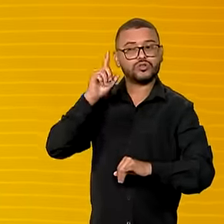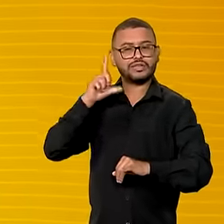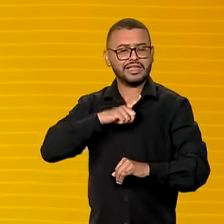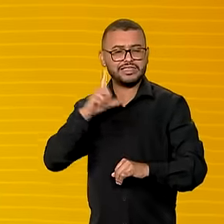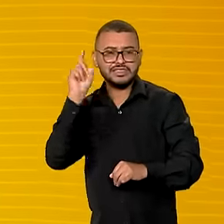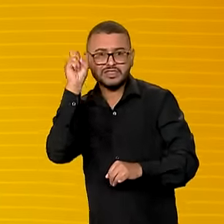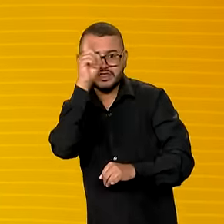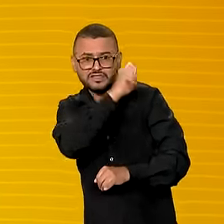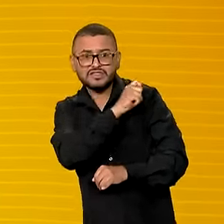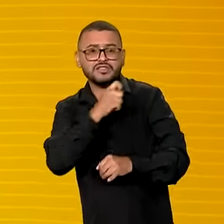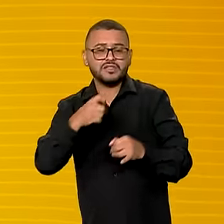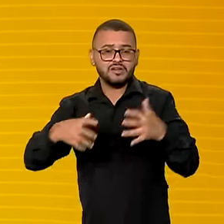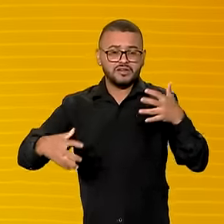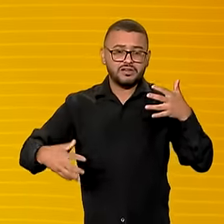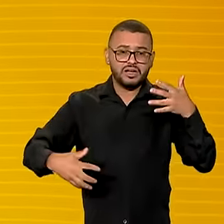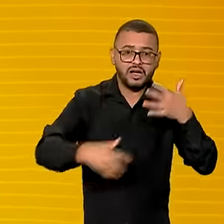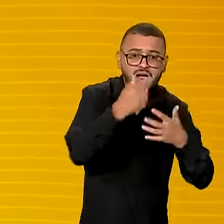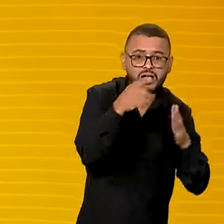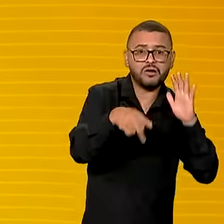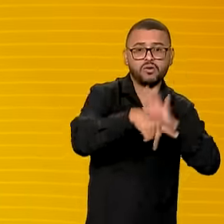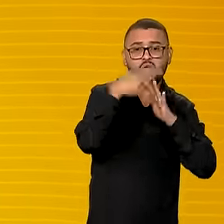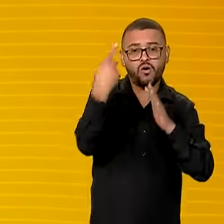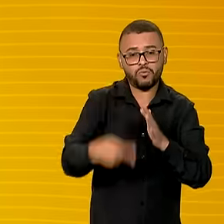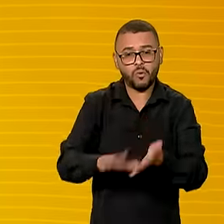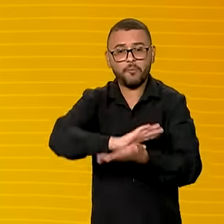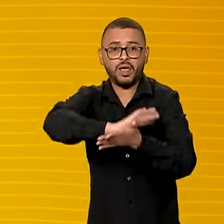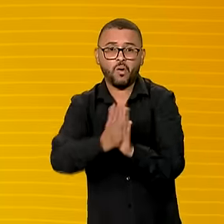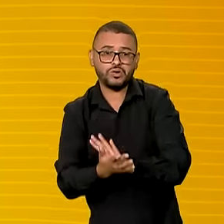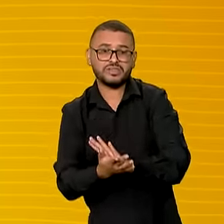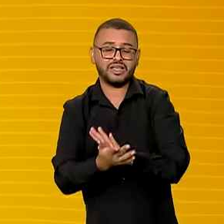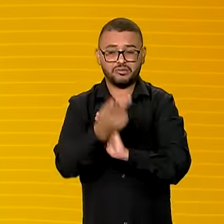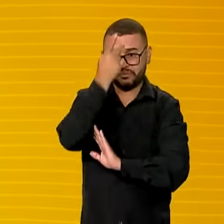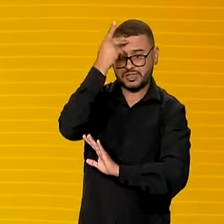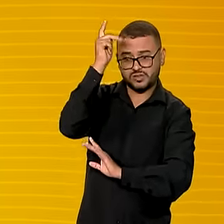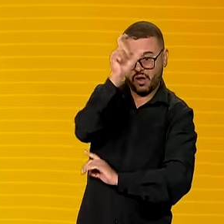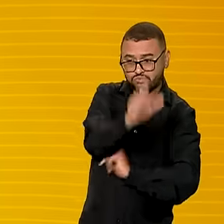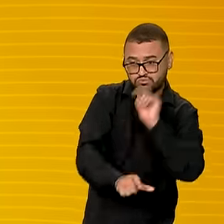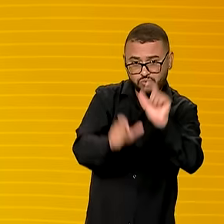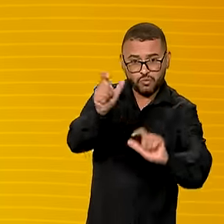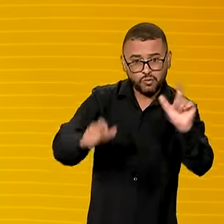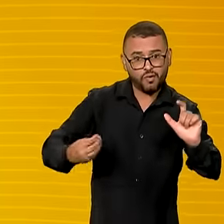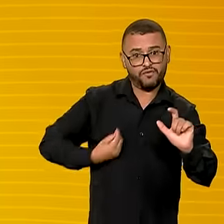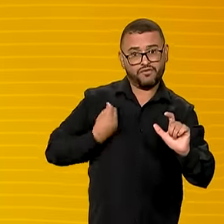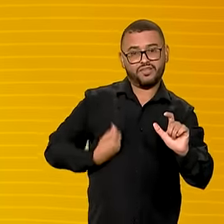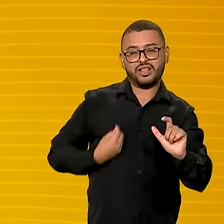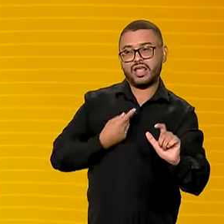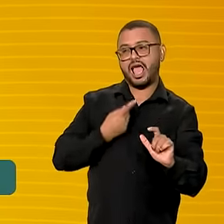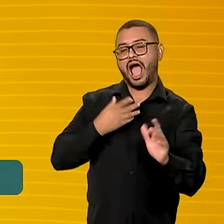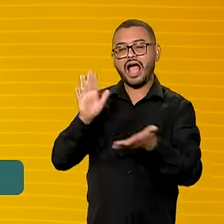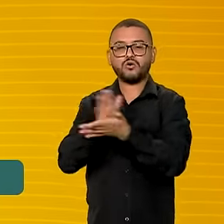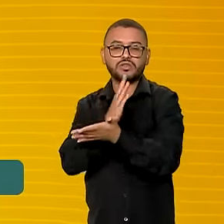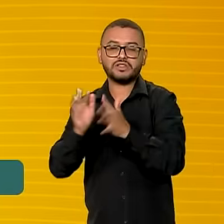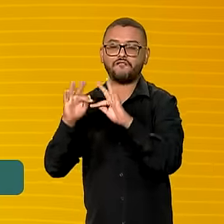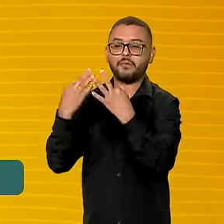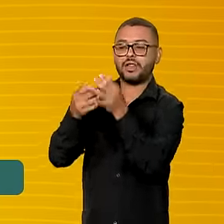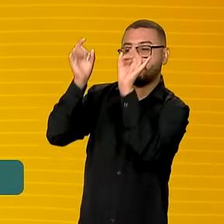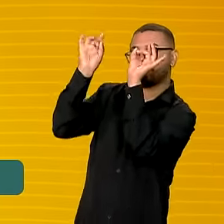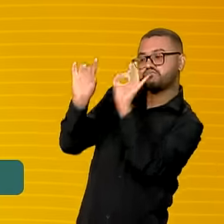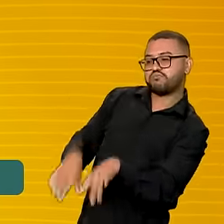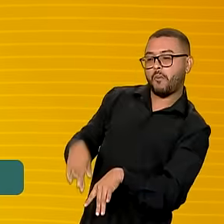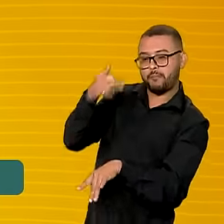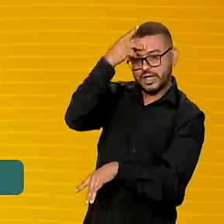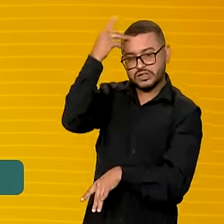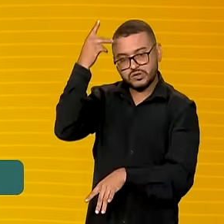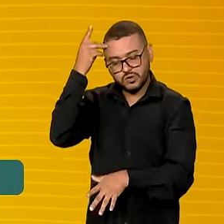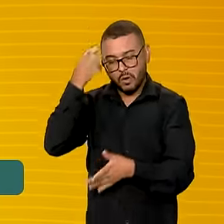impactos que o preconceito e estigma impõem em suas vidas. Começa desde o abandono familiar, a